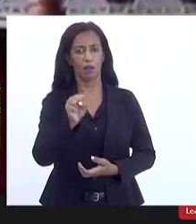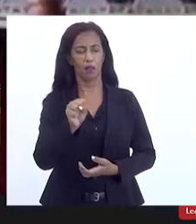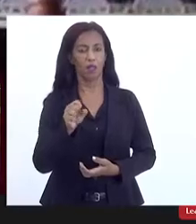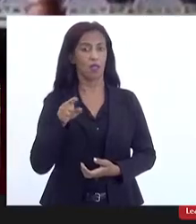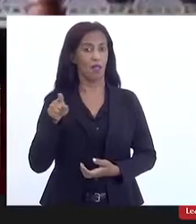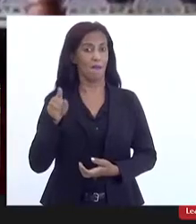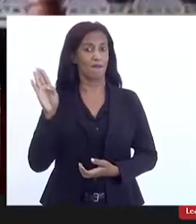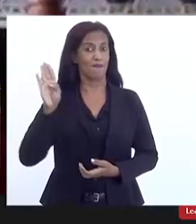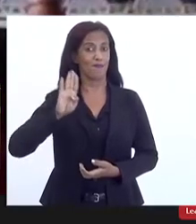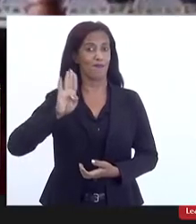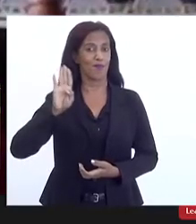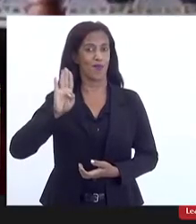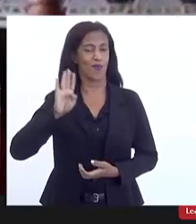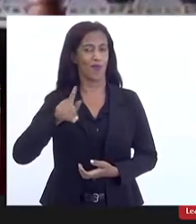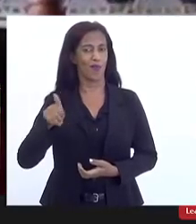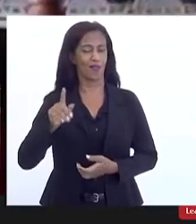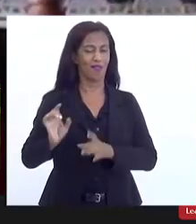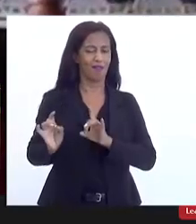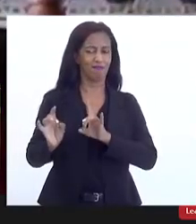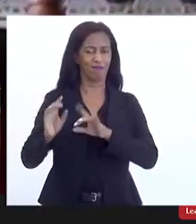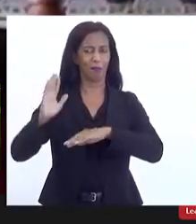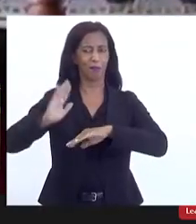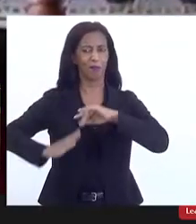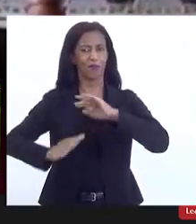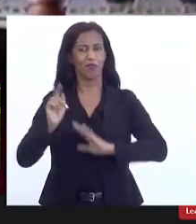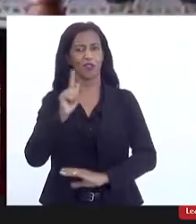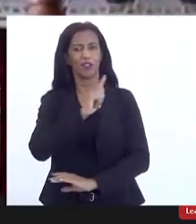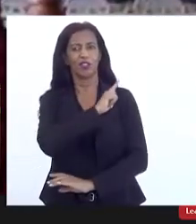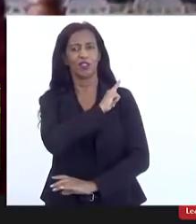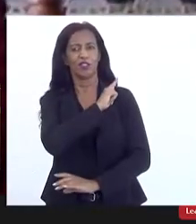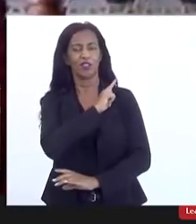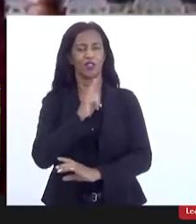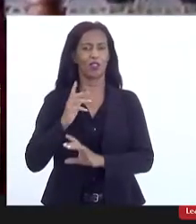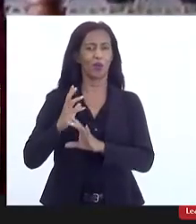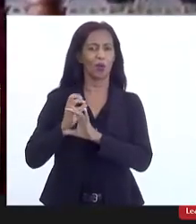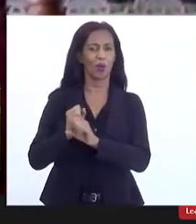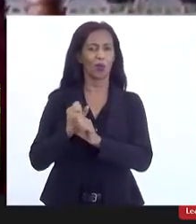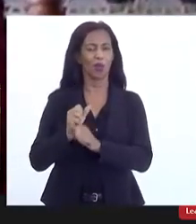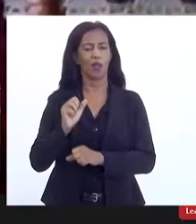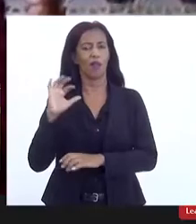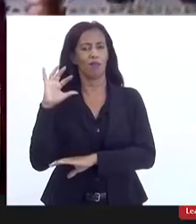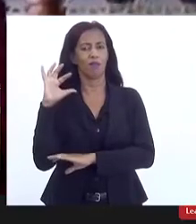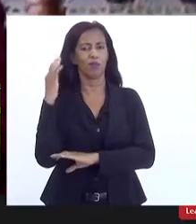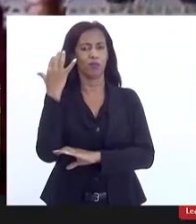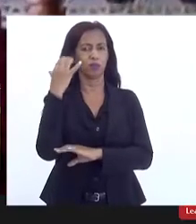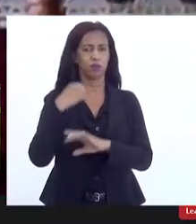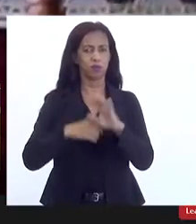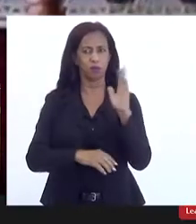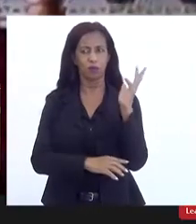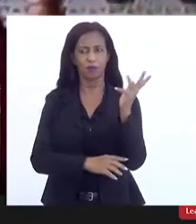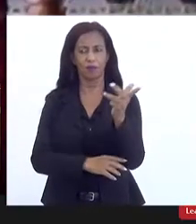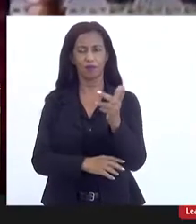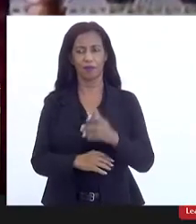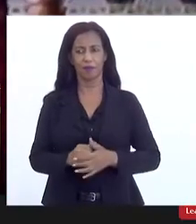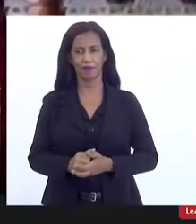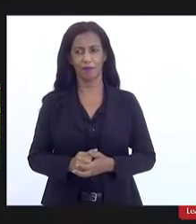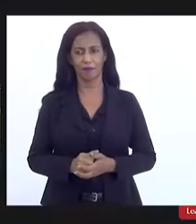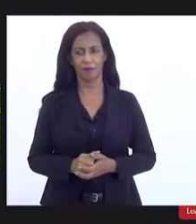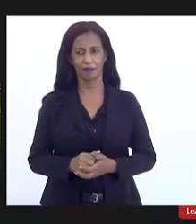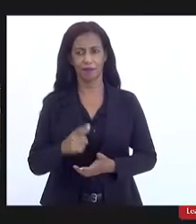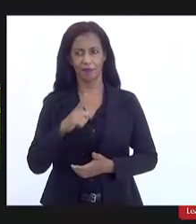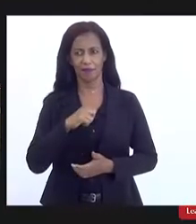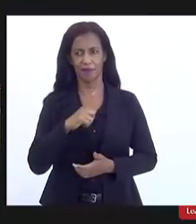bióloga e é especialista em gestão e auditoria ambiental Thais encontra